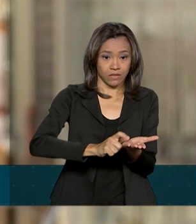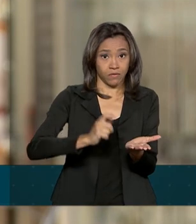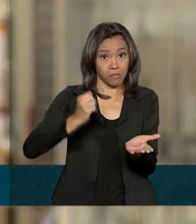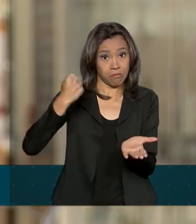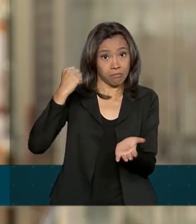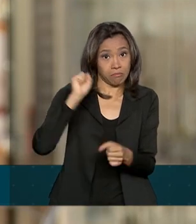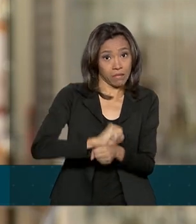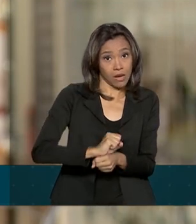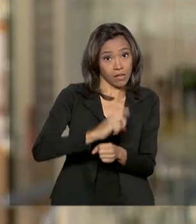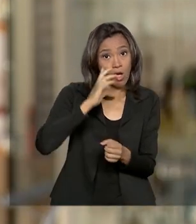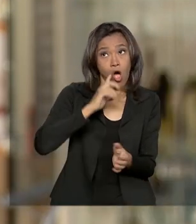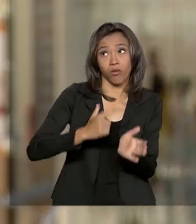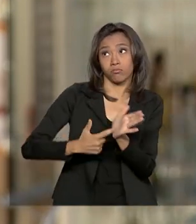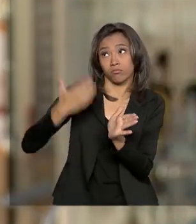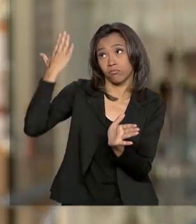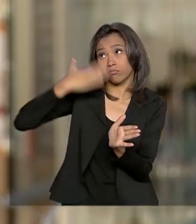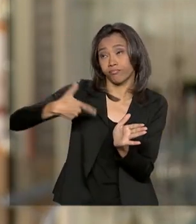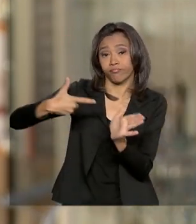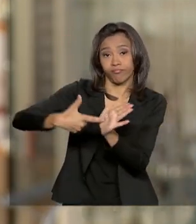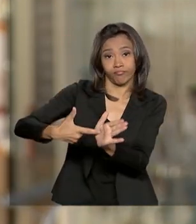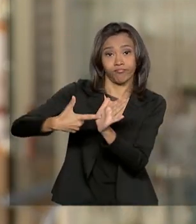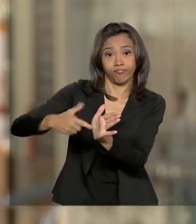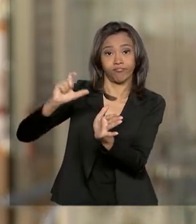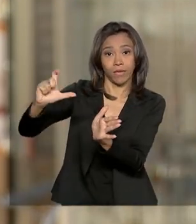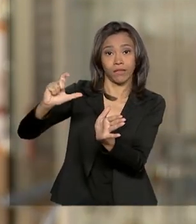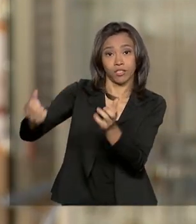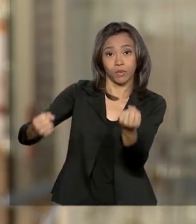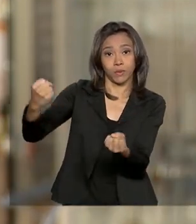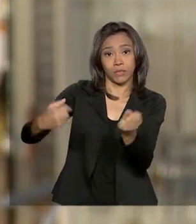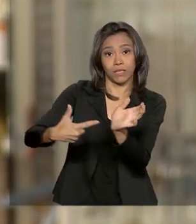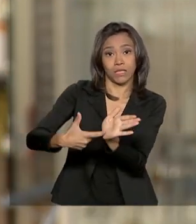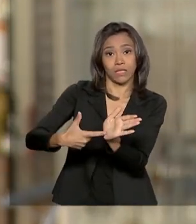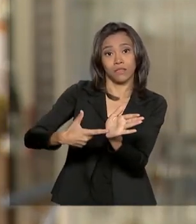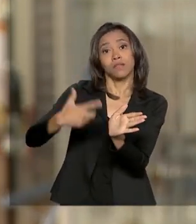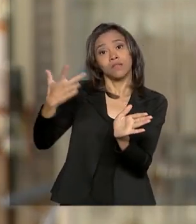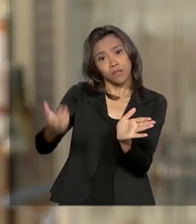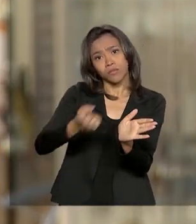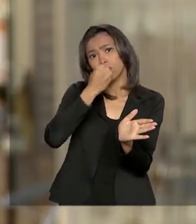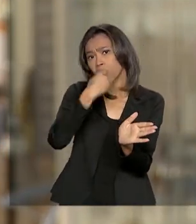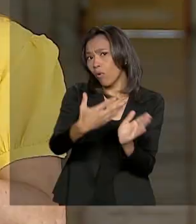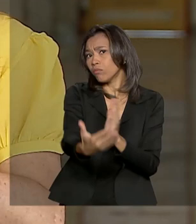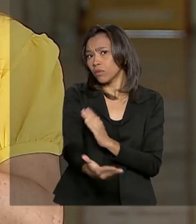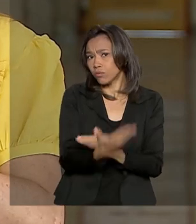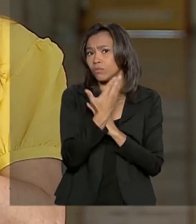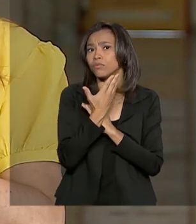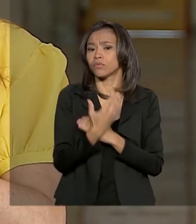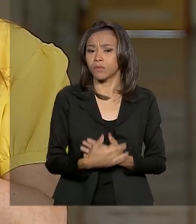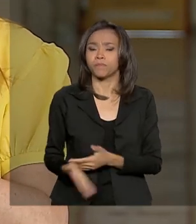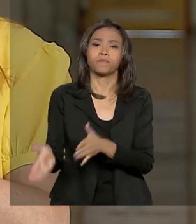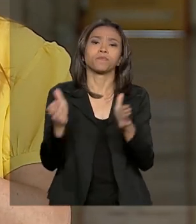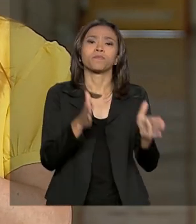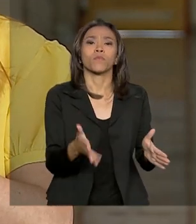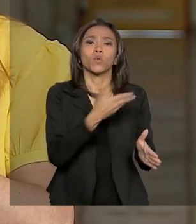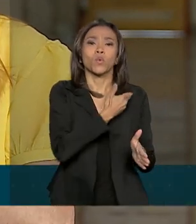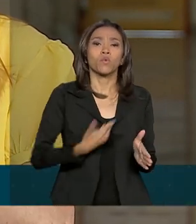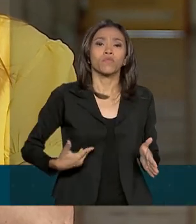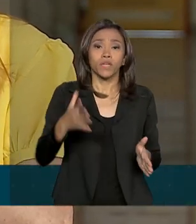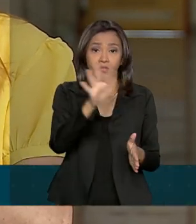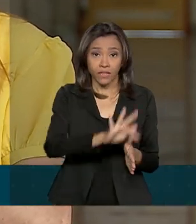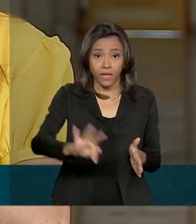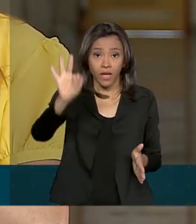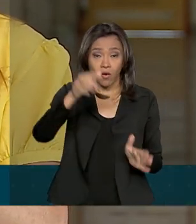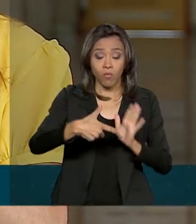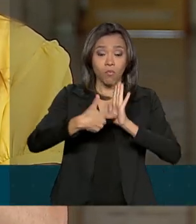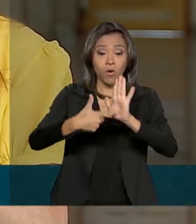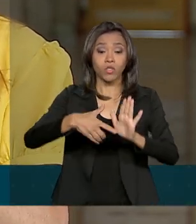qualquer coisa, a gente já consegue comprovar a nossa identidade. Ou seja, são muitos benefícios aí. O governo federal oferece mais